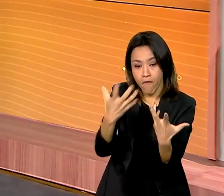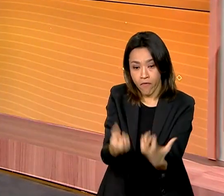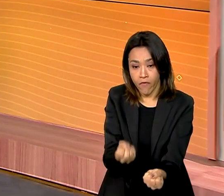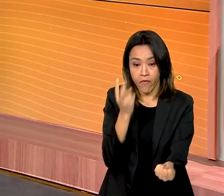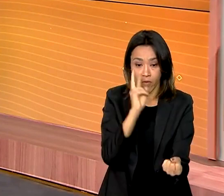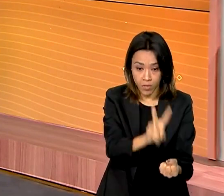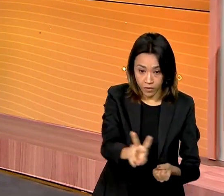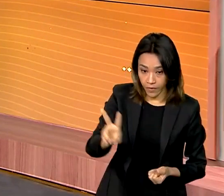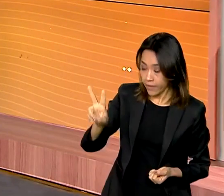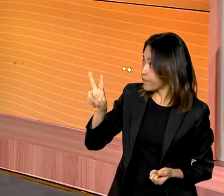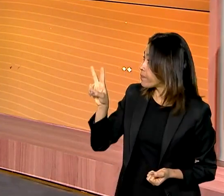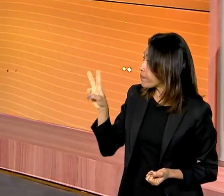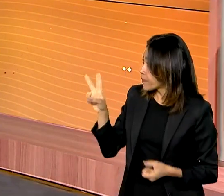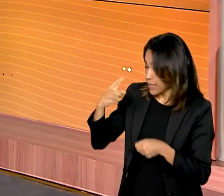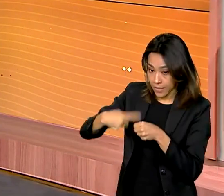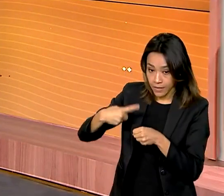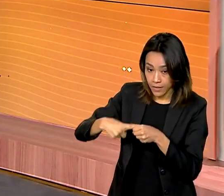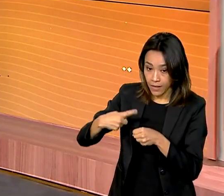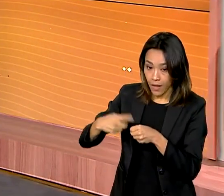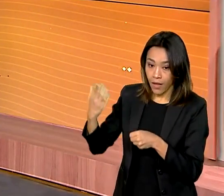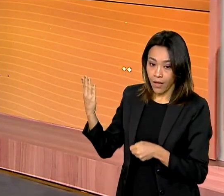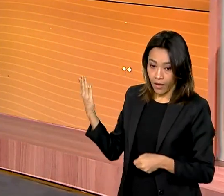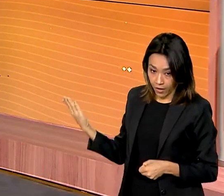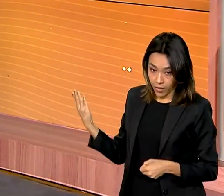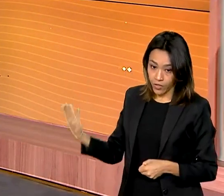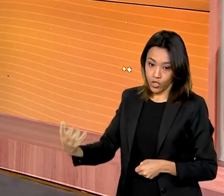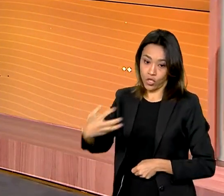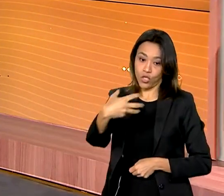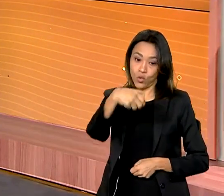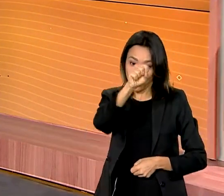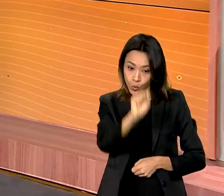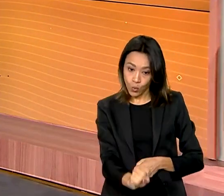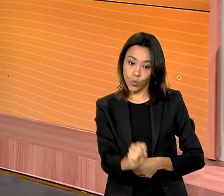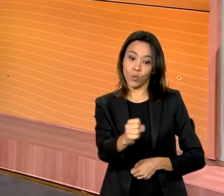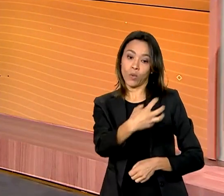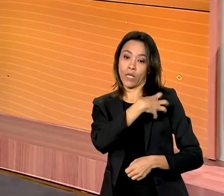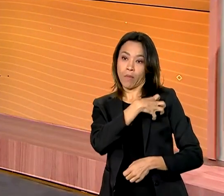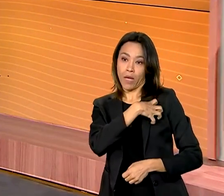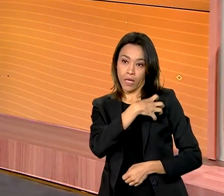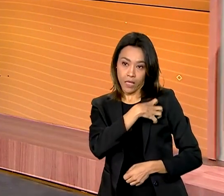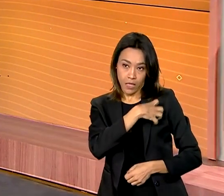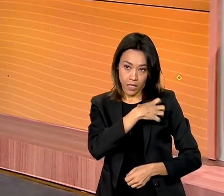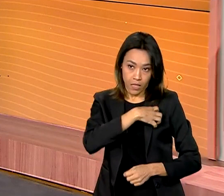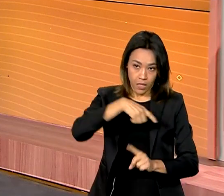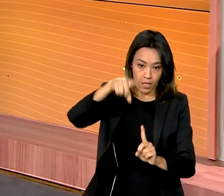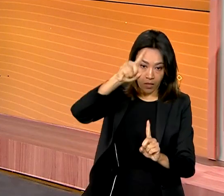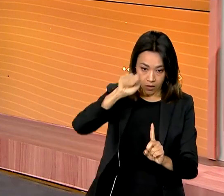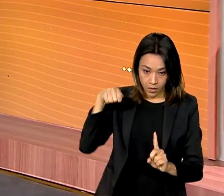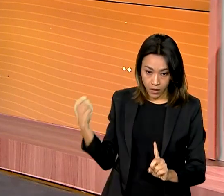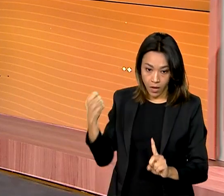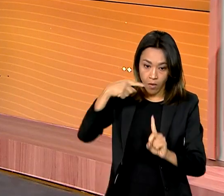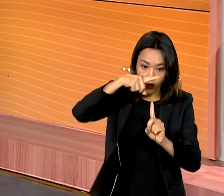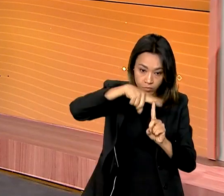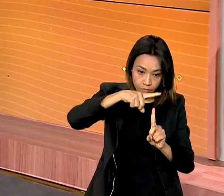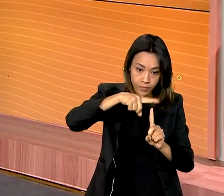aqui no telão esta cidade que fica no extremo sul da Bahia, Teixeira de Freitas. Ela está localizada a